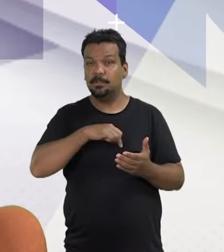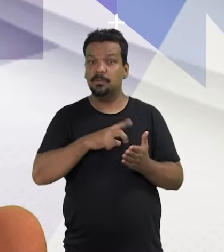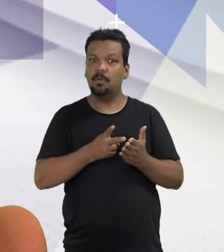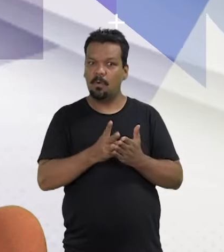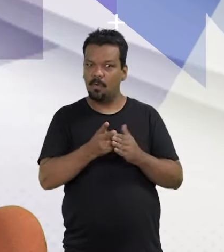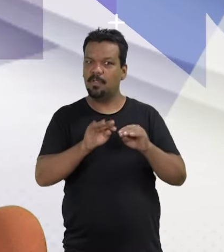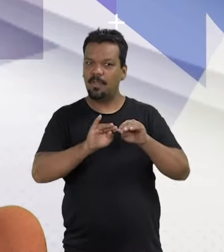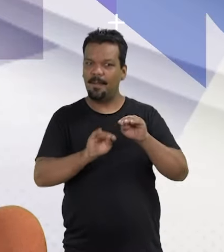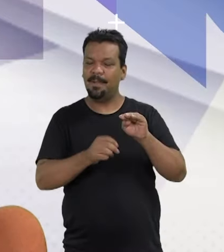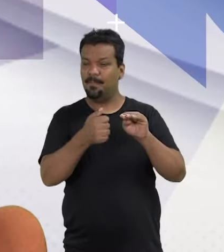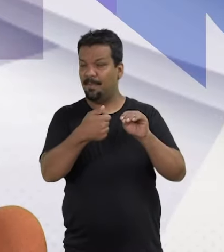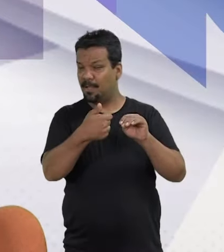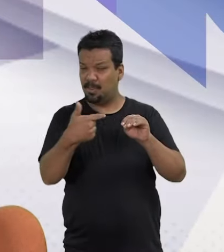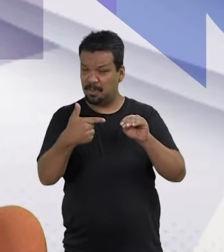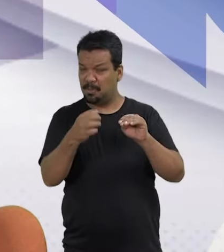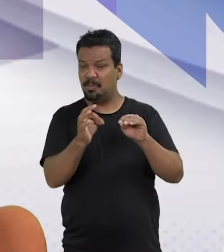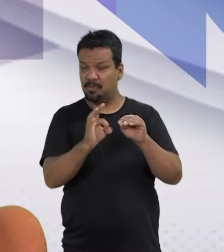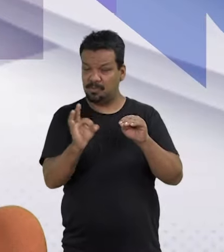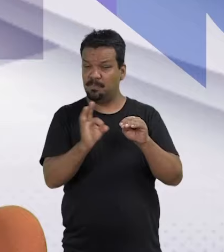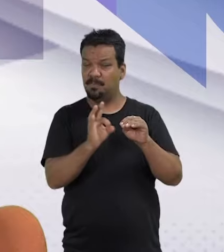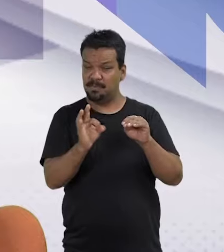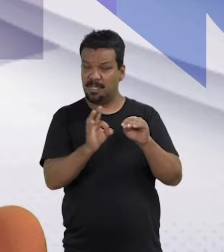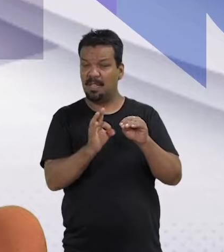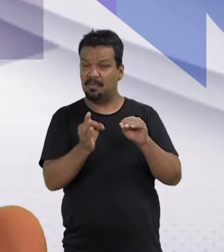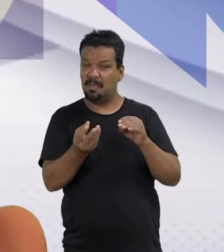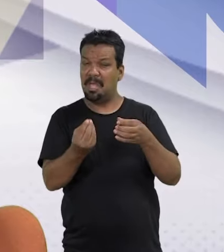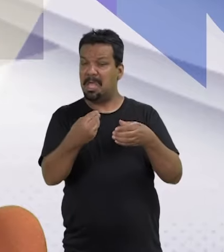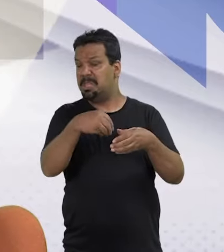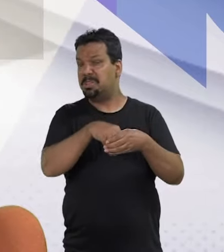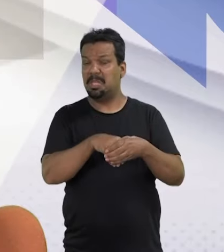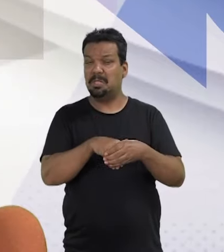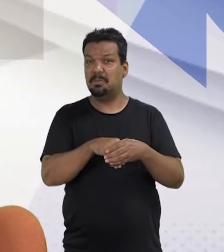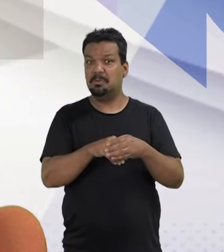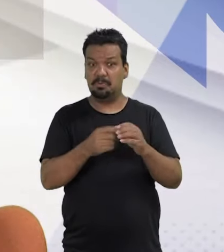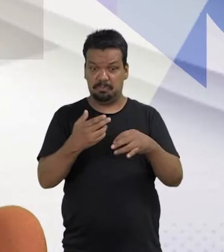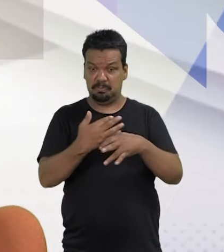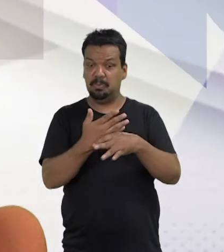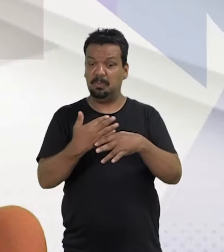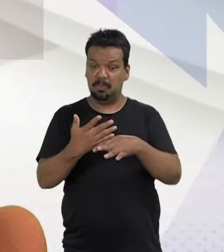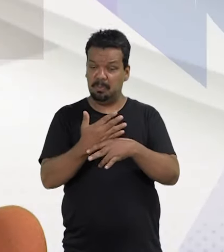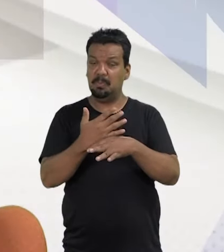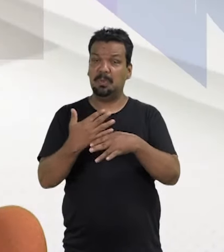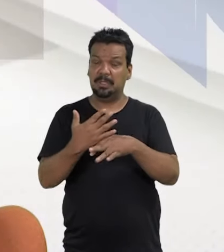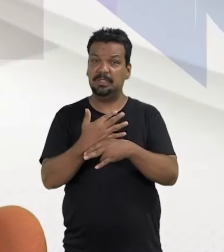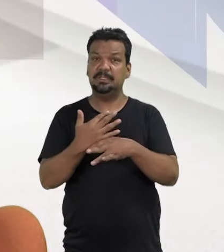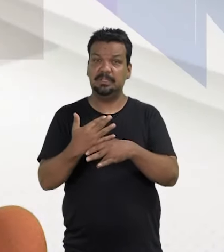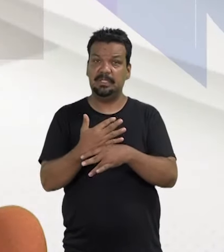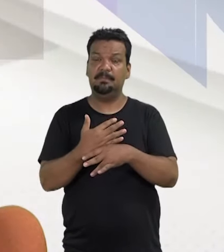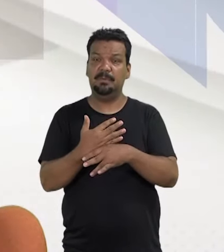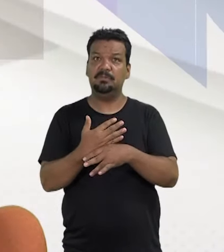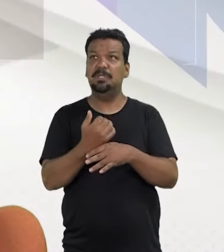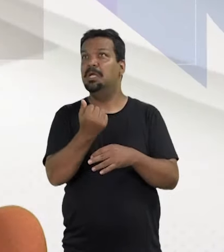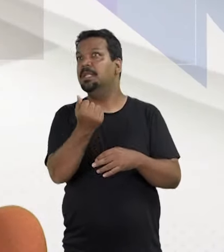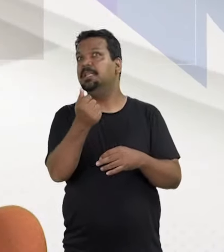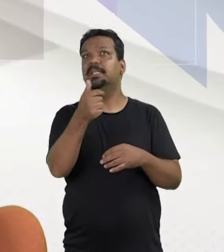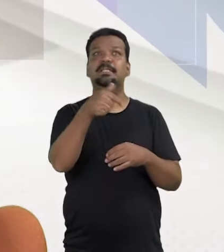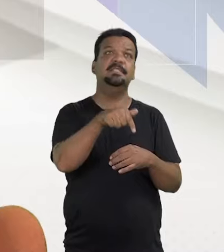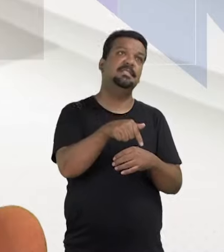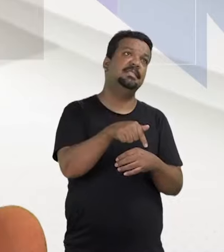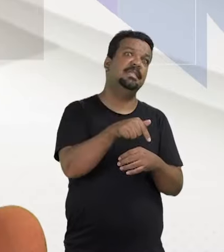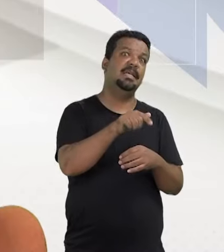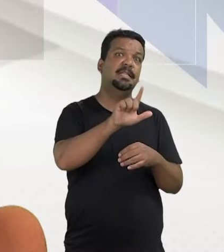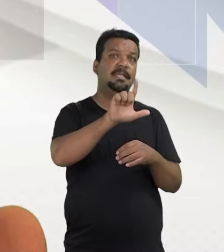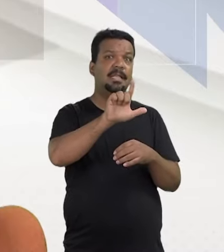Então, a gente continua abaixo, porque 12% dentro dos municípios,